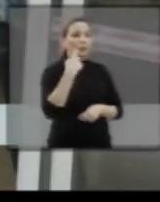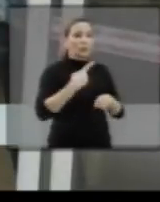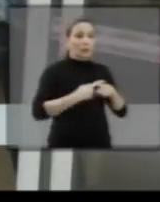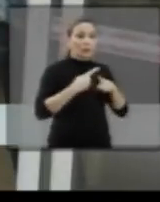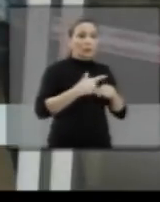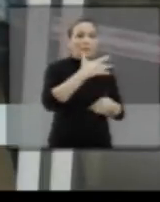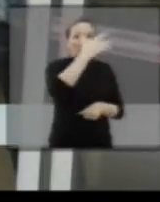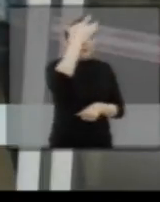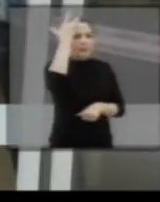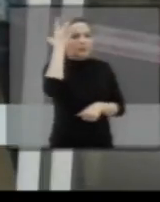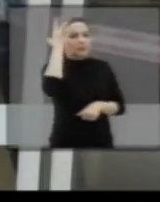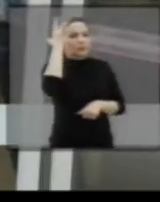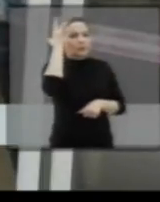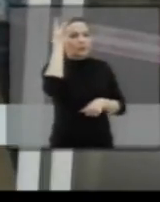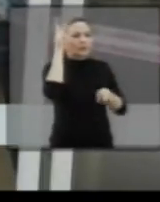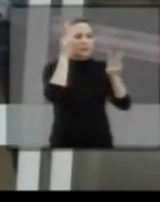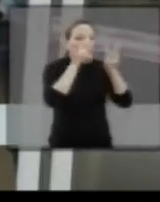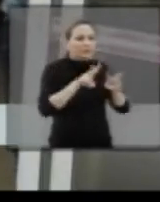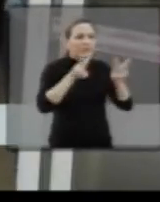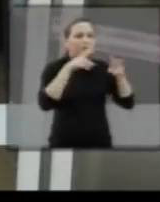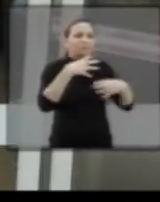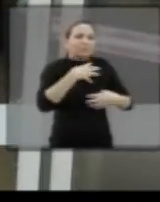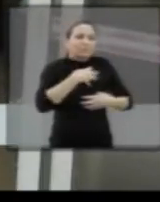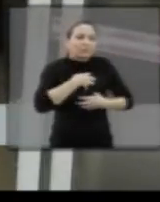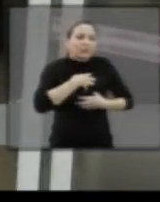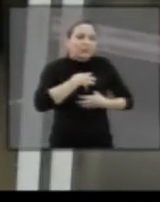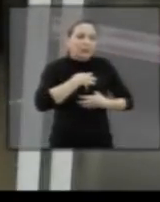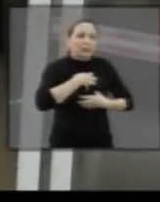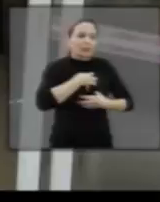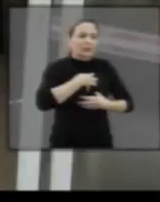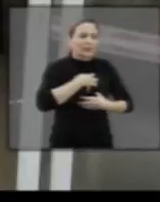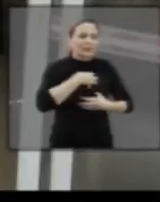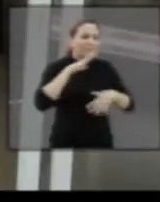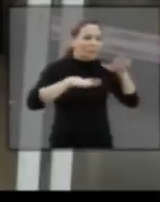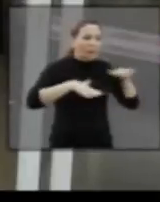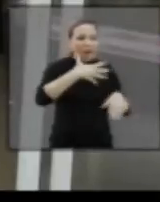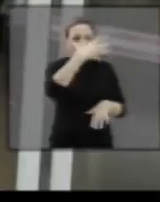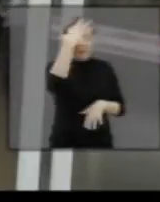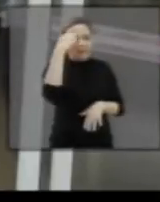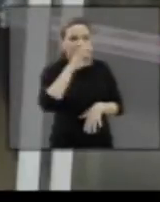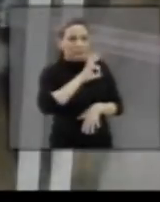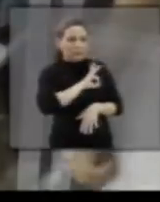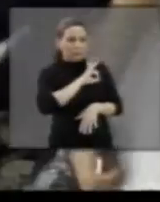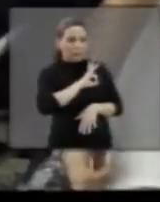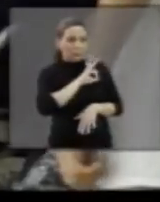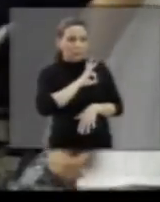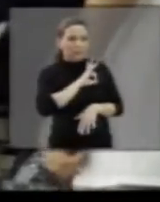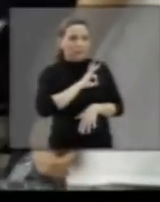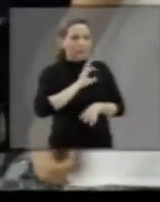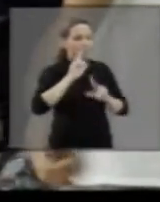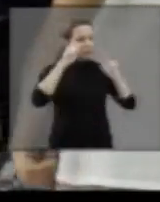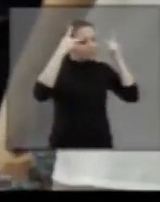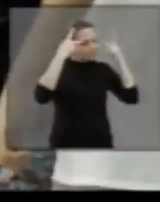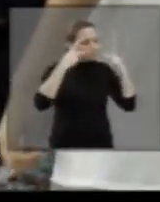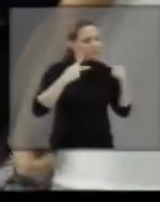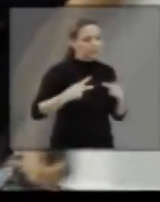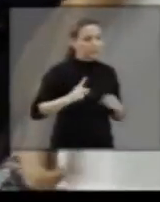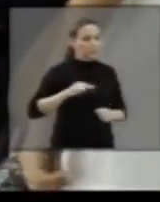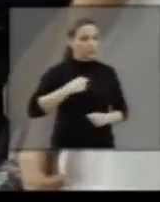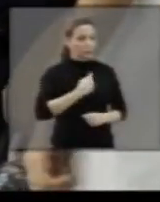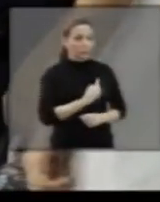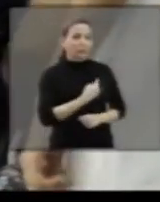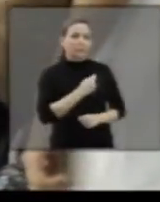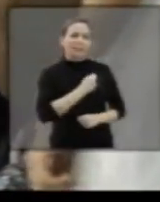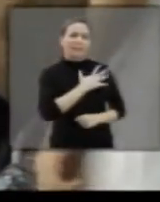porque as pessoas olham o lado que, muitas vezes, acaba sendo esquecido da instituição, que é o lado humano. É humano. Nós não